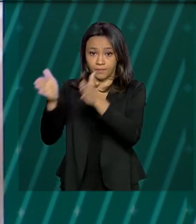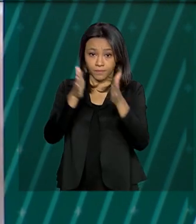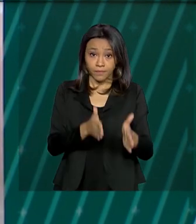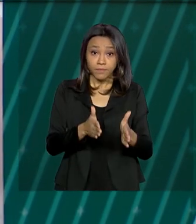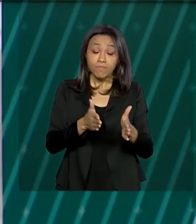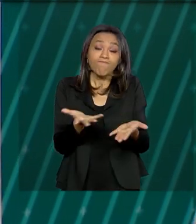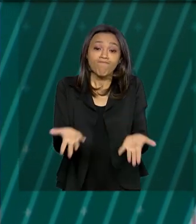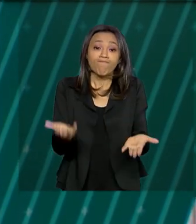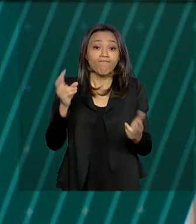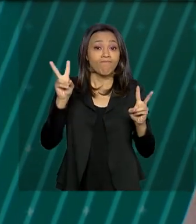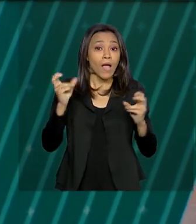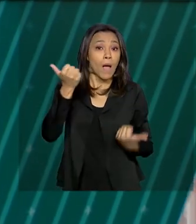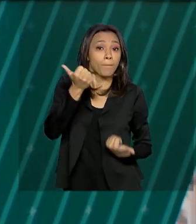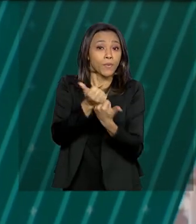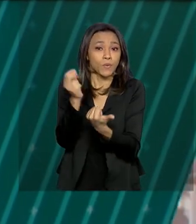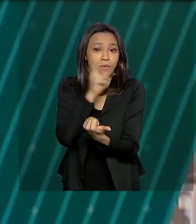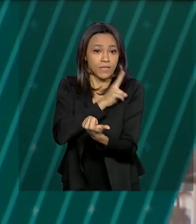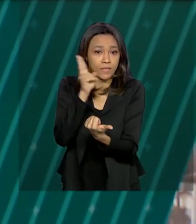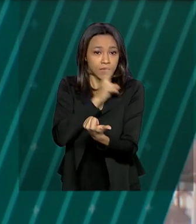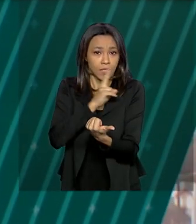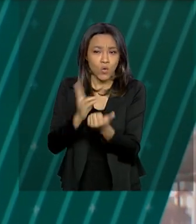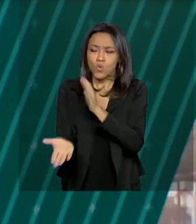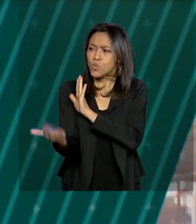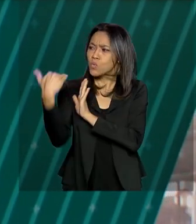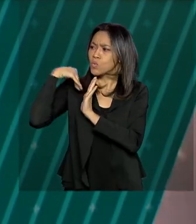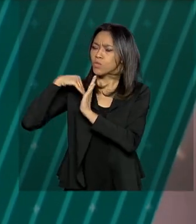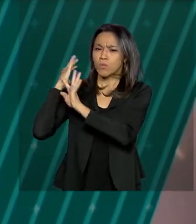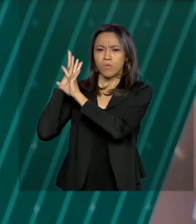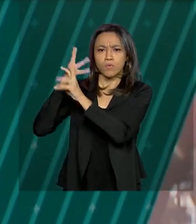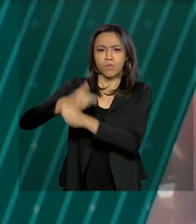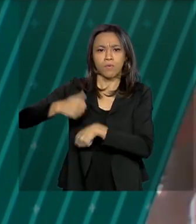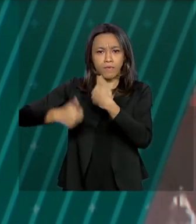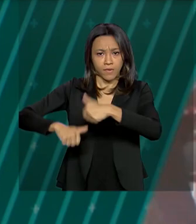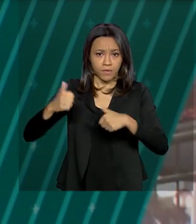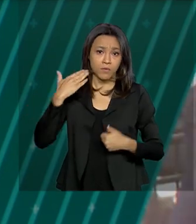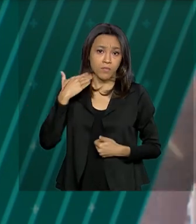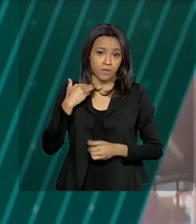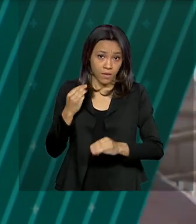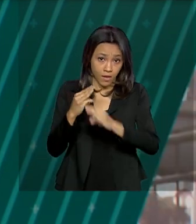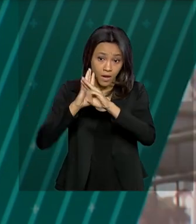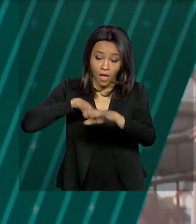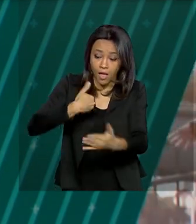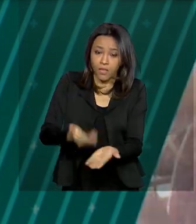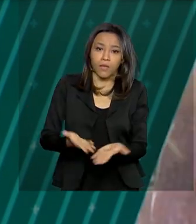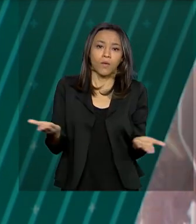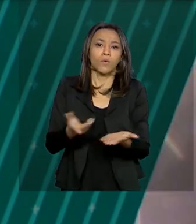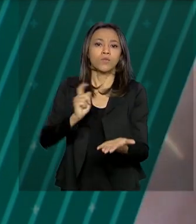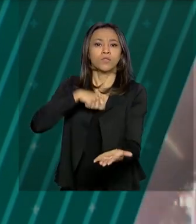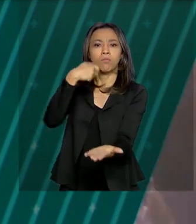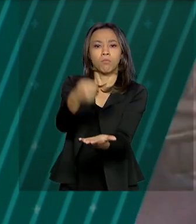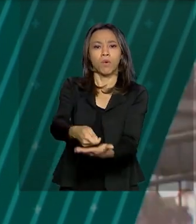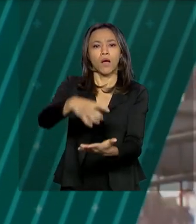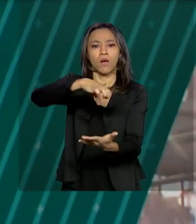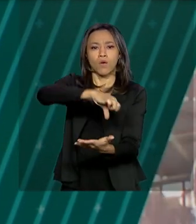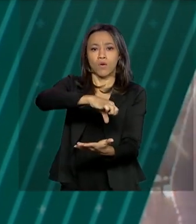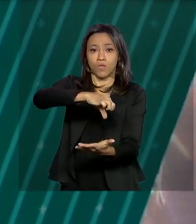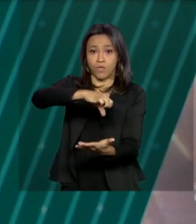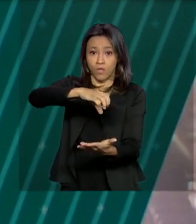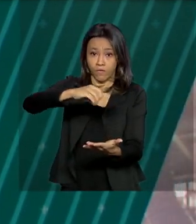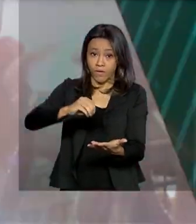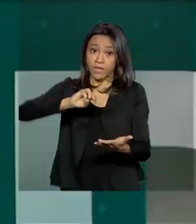Auxílio emergencial. De acordo com o último balanço da Caixa, até agora foram pagos mais de R 90,8